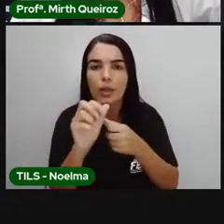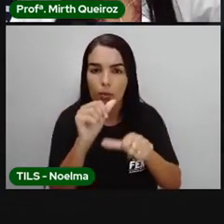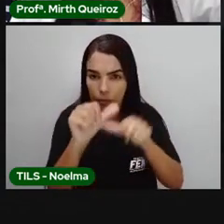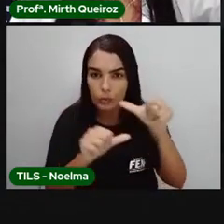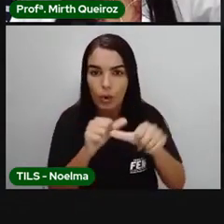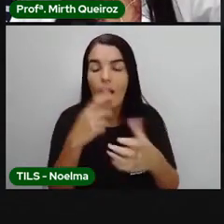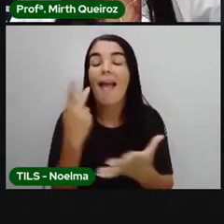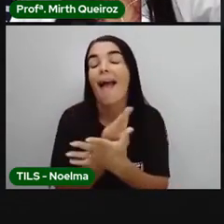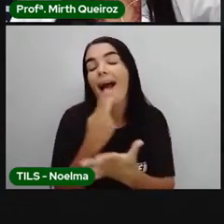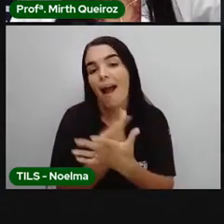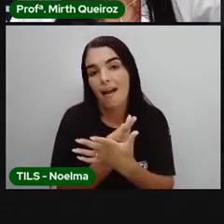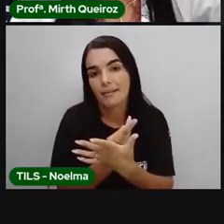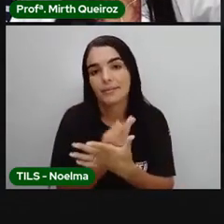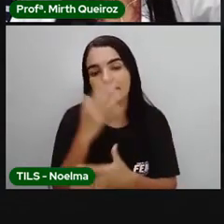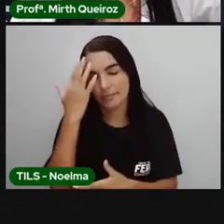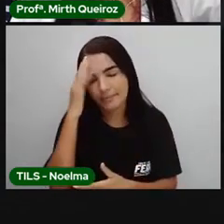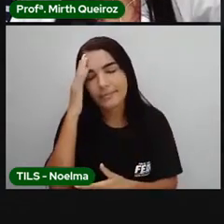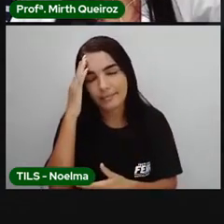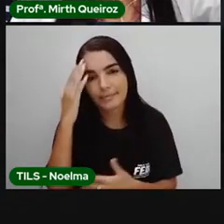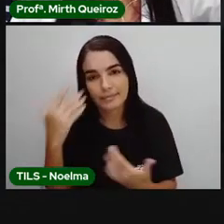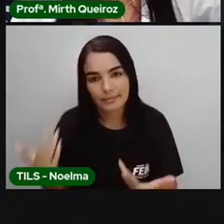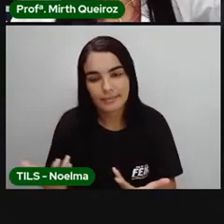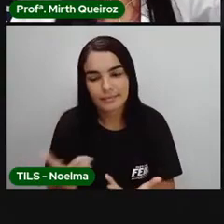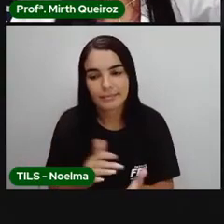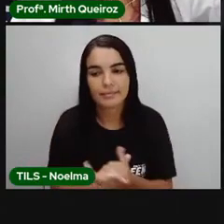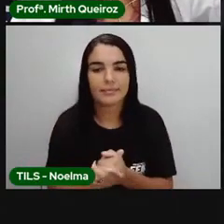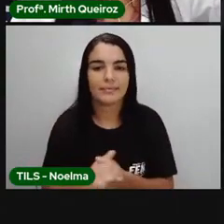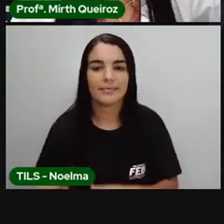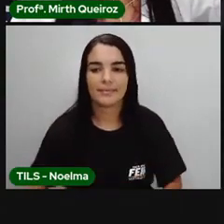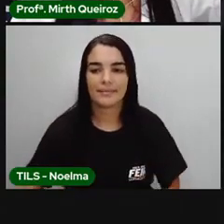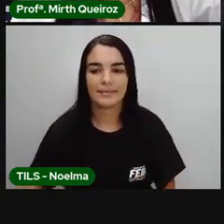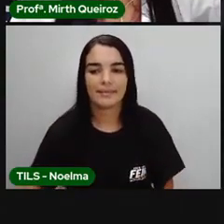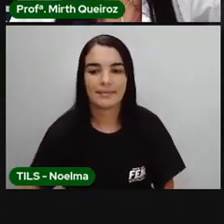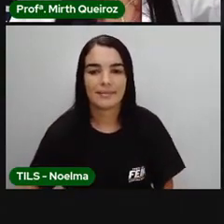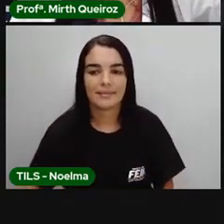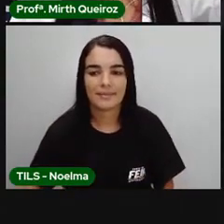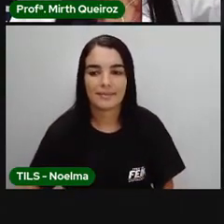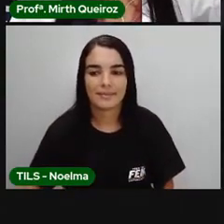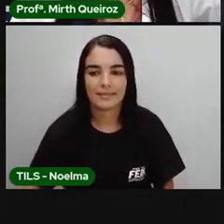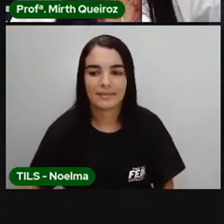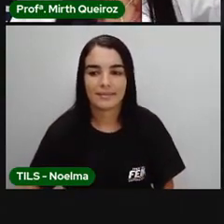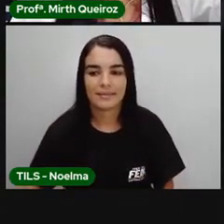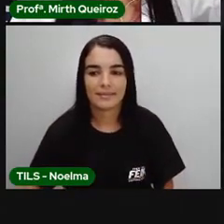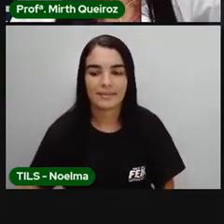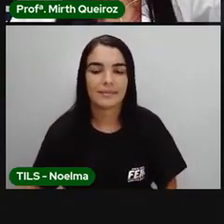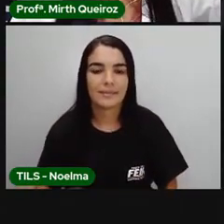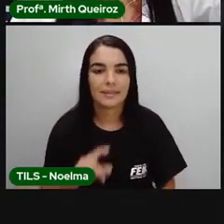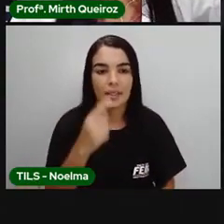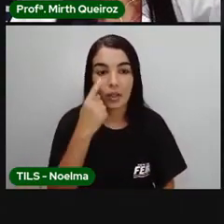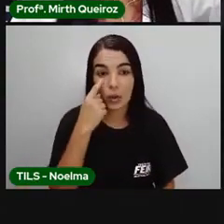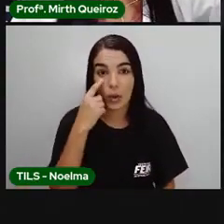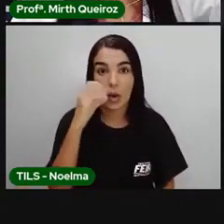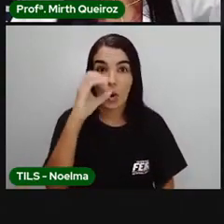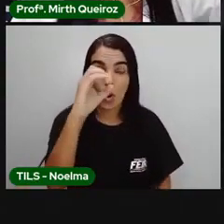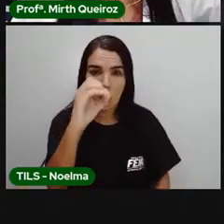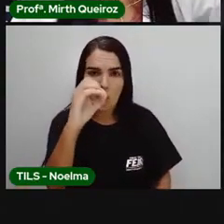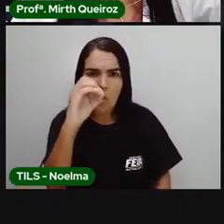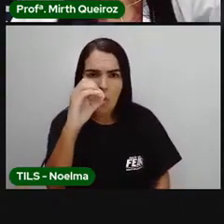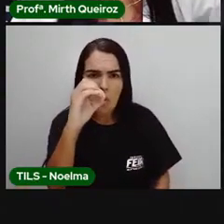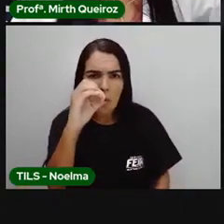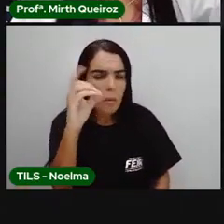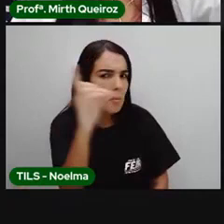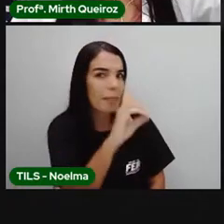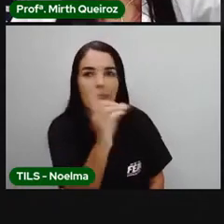né? A colocação dessa palavra dentro dessa frase está totalmente errada. O mercados, novo abriu?